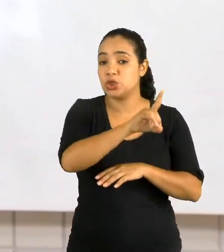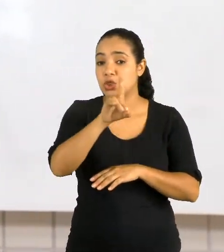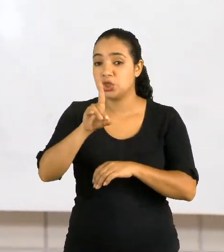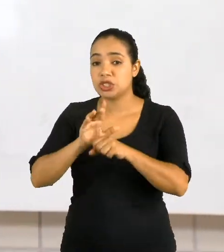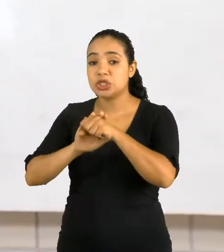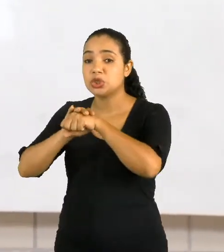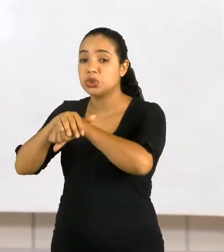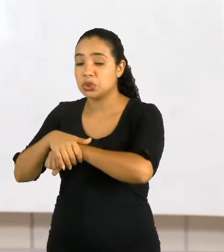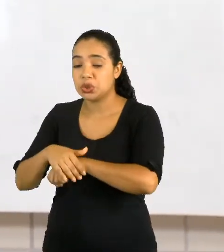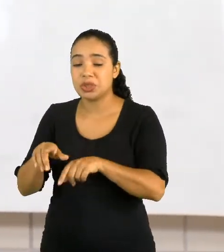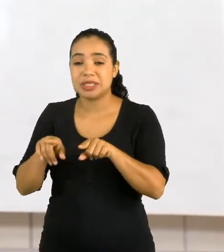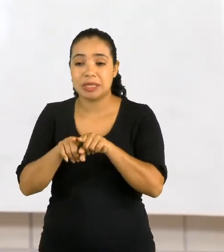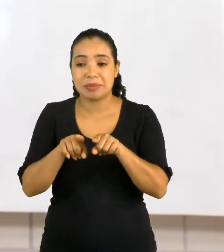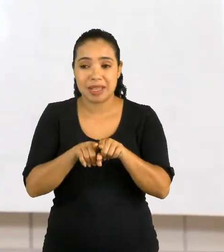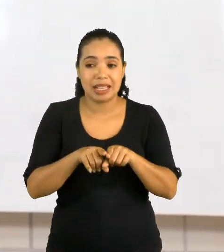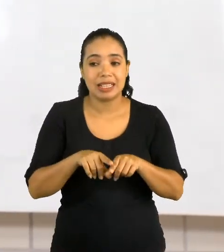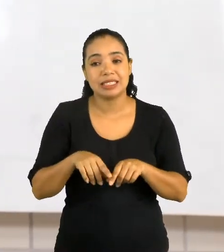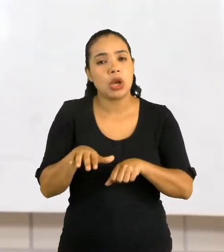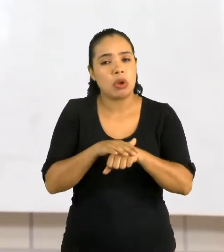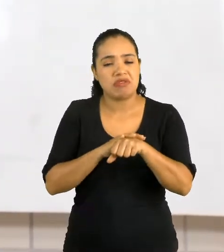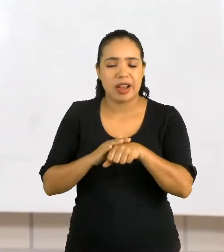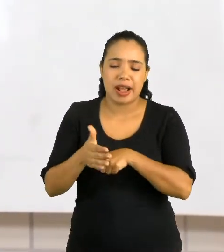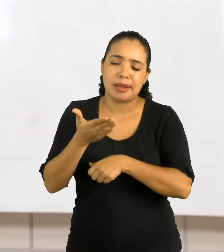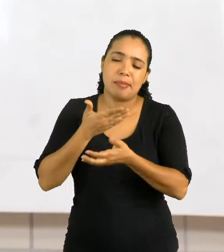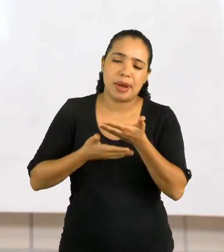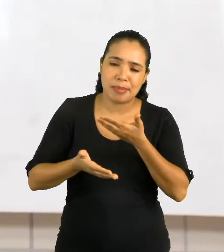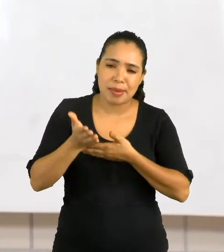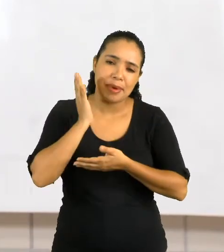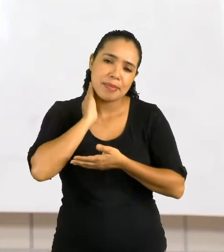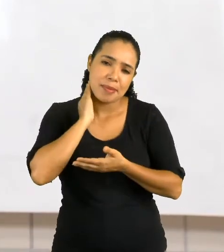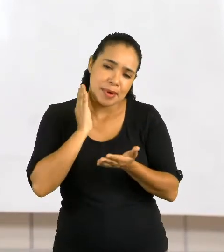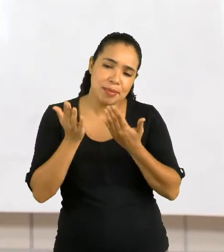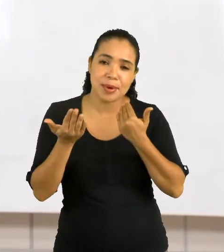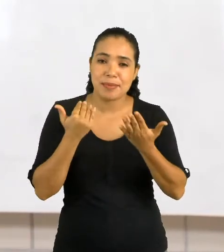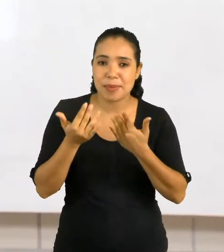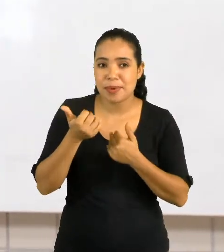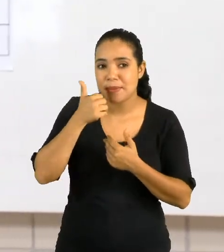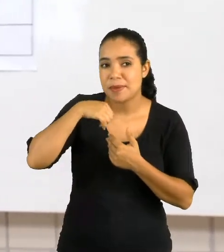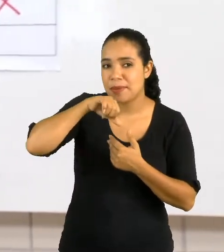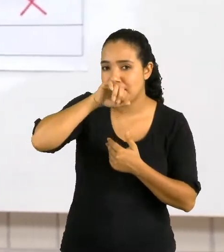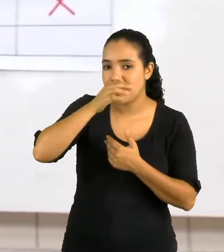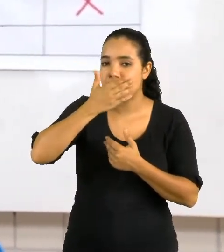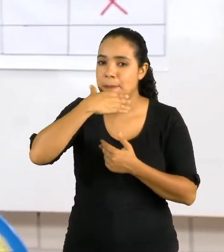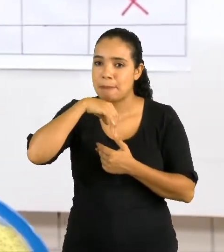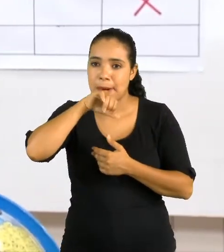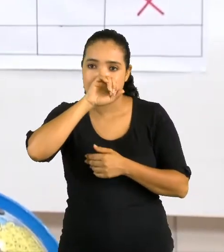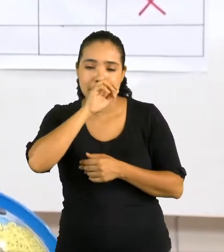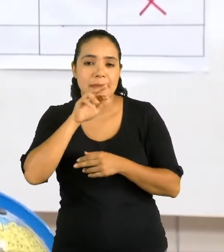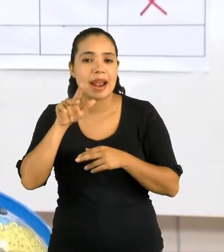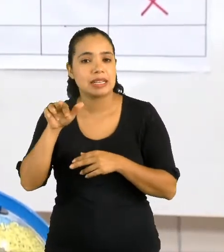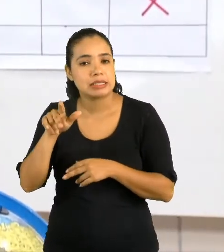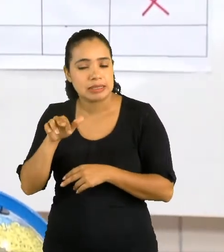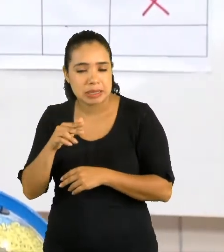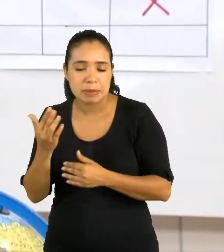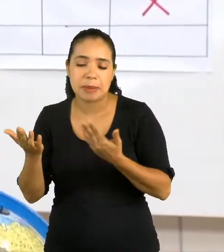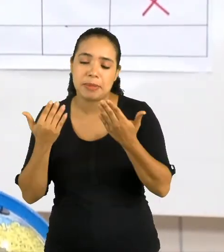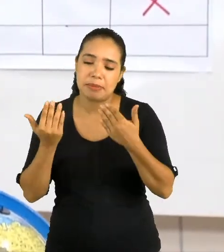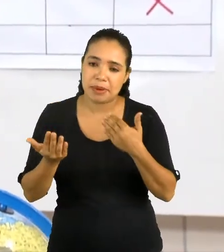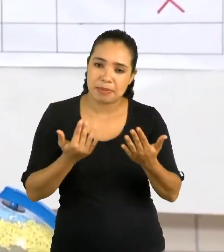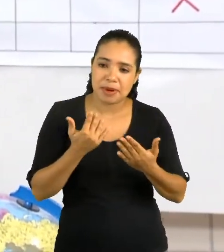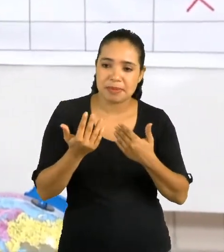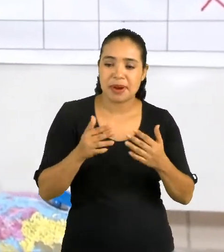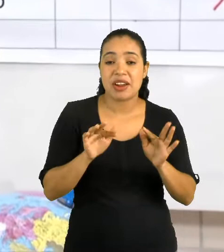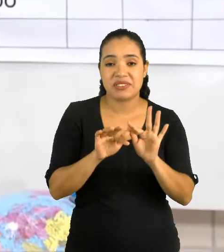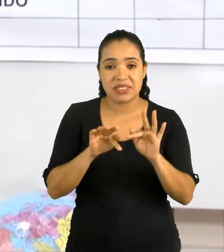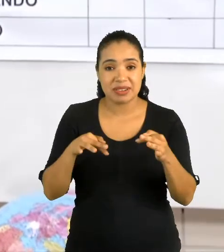à noite a gente também conversa, né? Antes de dormir, com a mamãe, com o papai, com os irmãos, com a